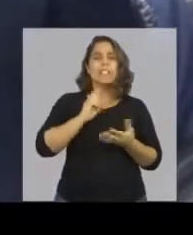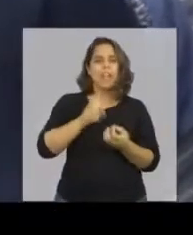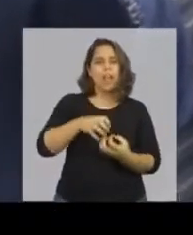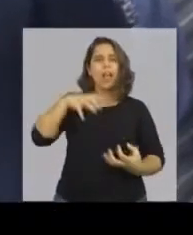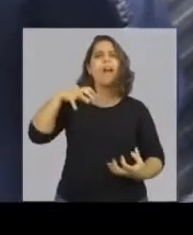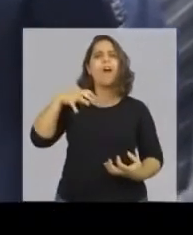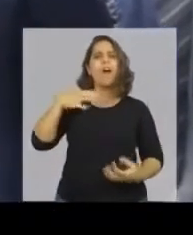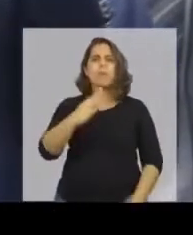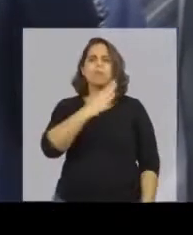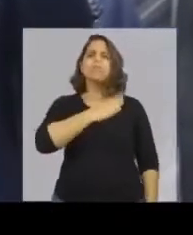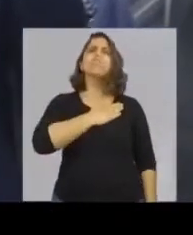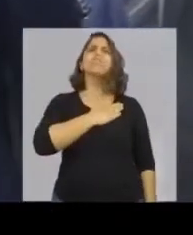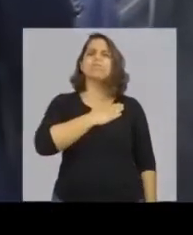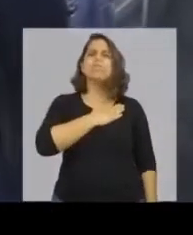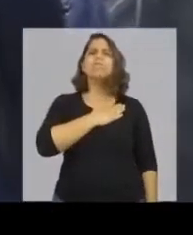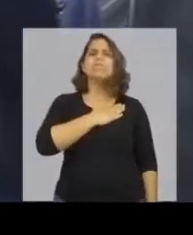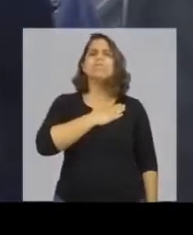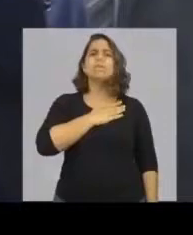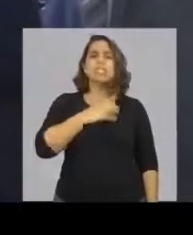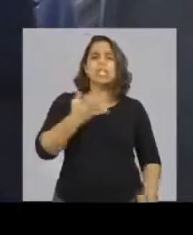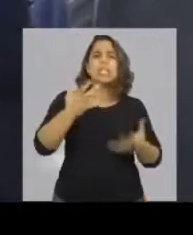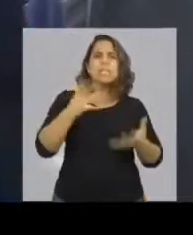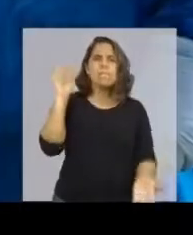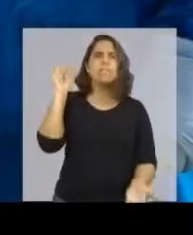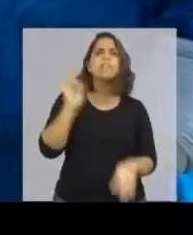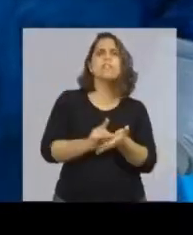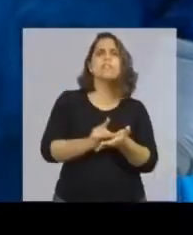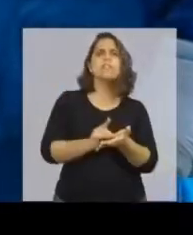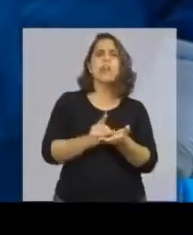Aleluia Aleluia